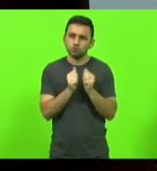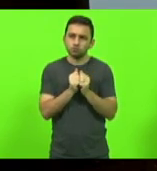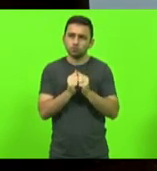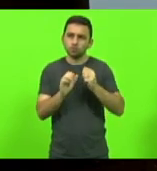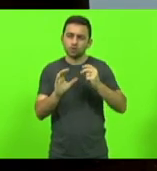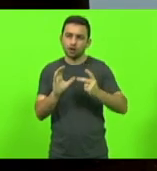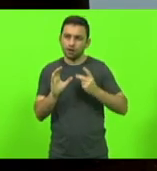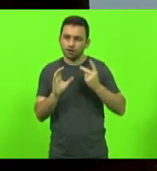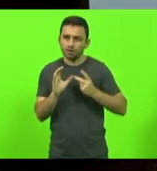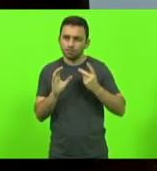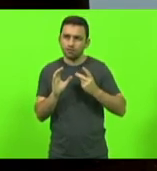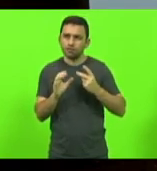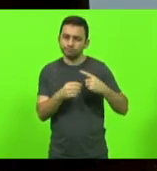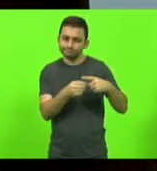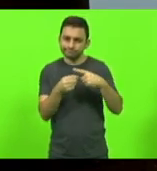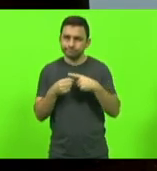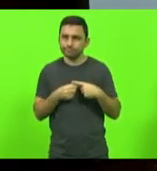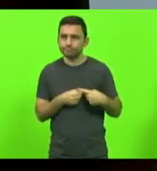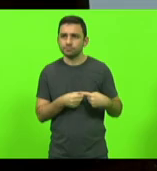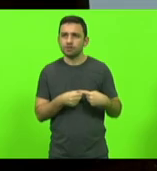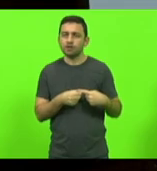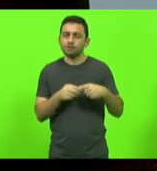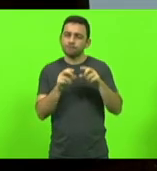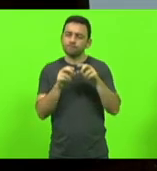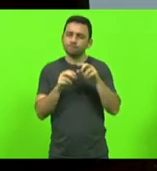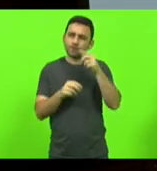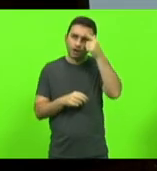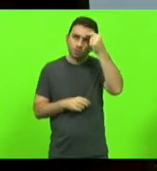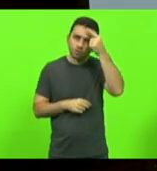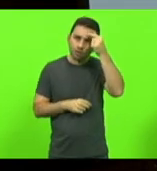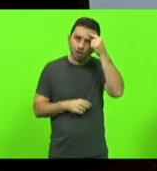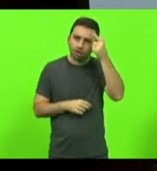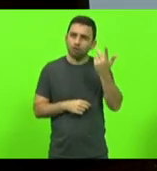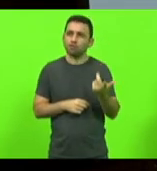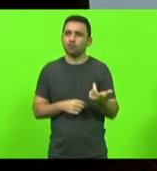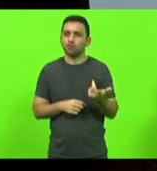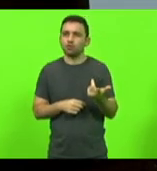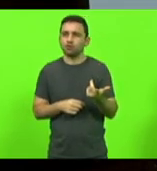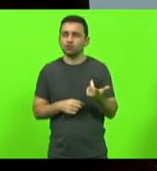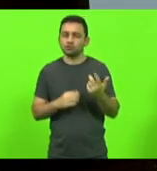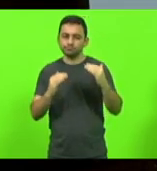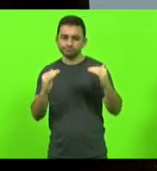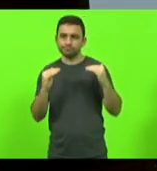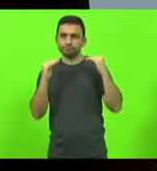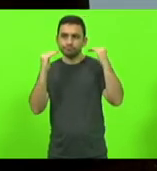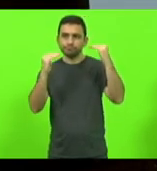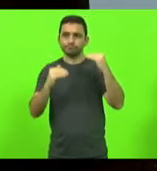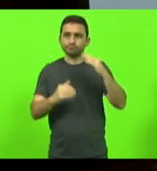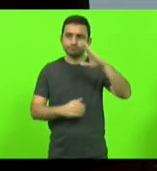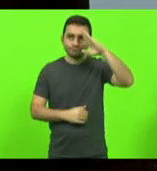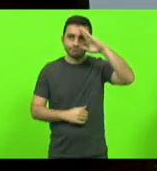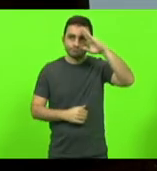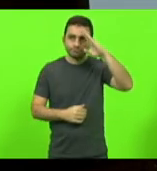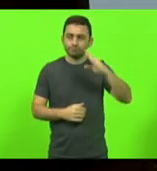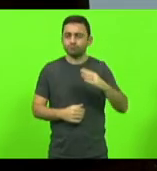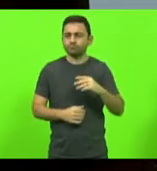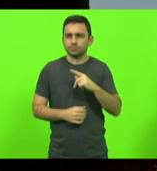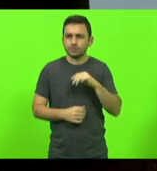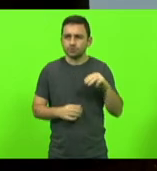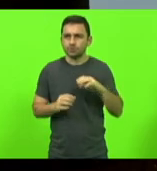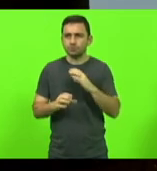municipais, universidades, autoridades militares, civis